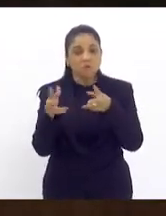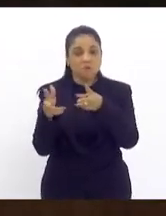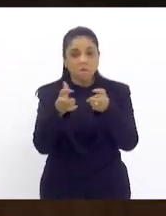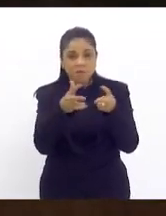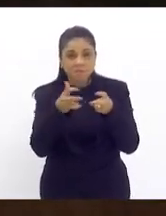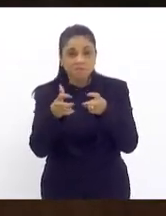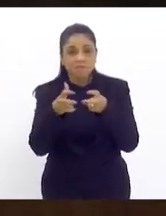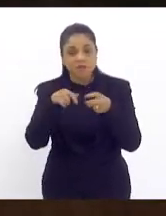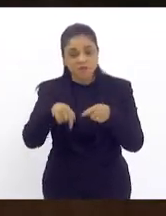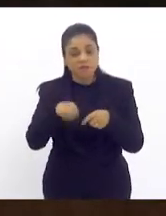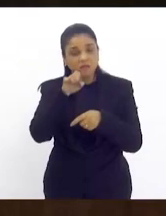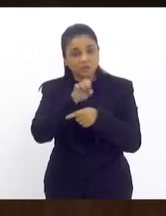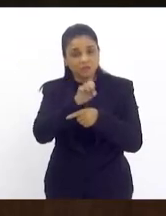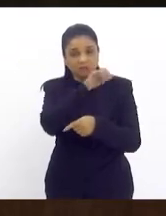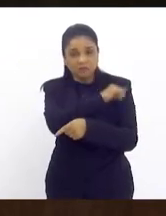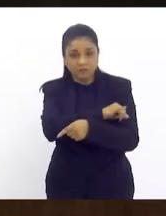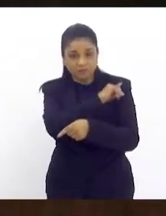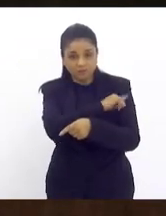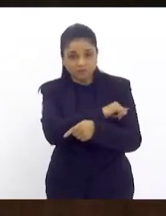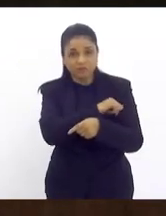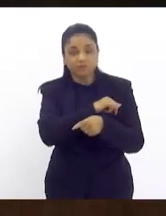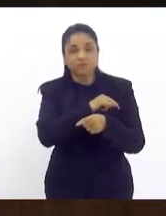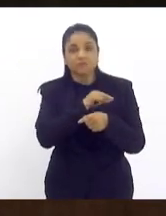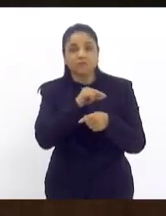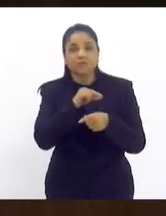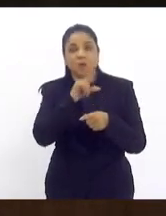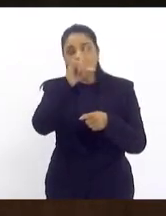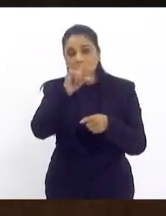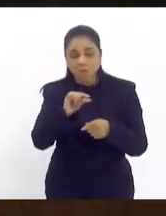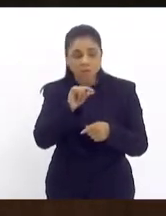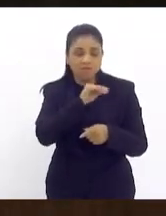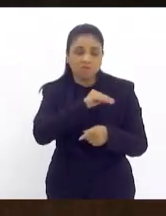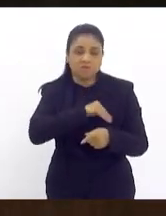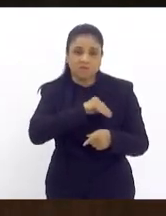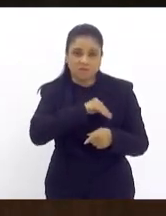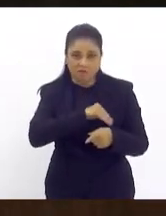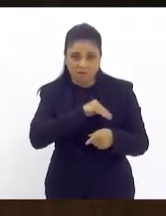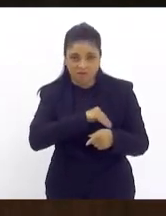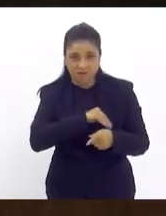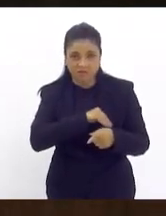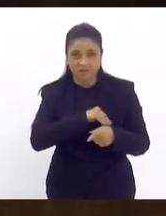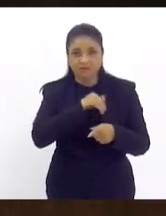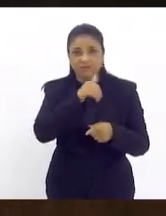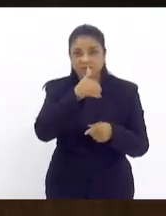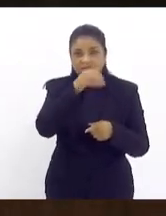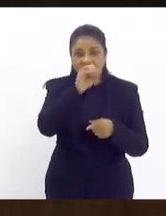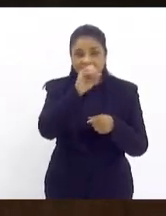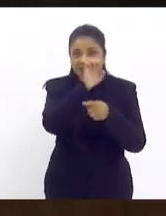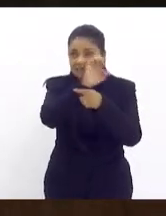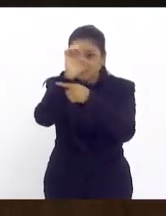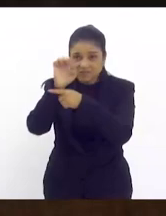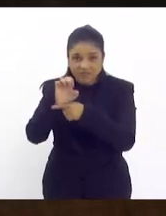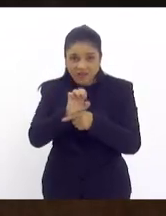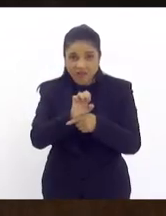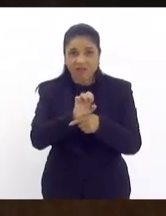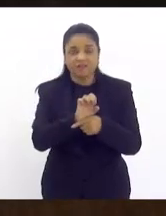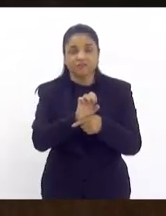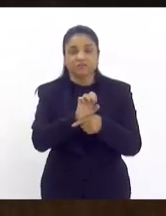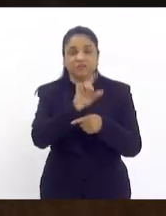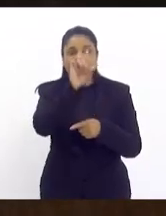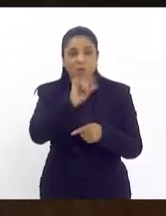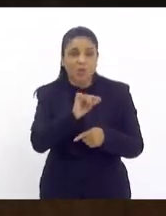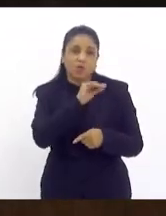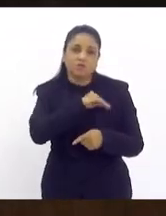que é o Estado que enfim tem o pior mínimo nacional dentre os maiores 10 Estados da Federação que a gente